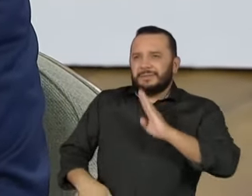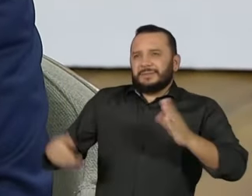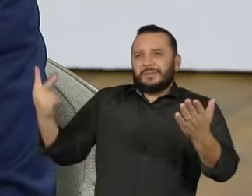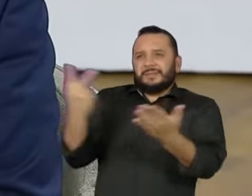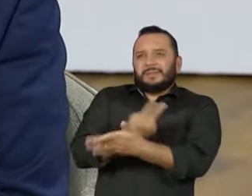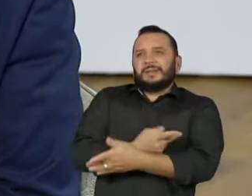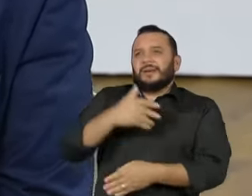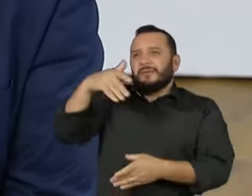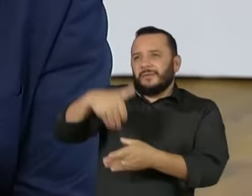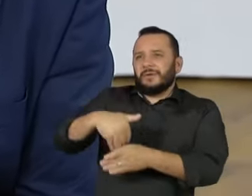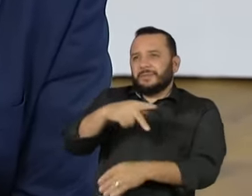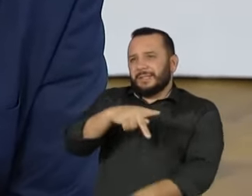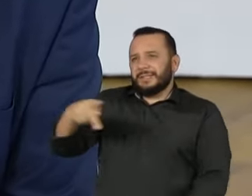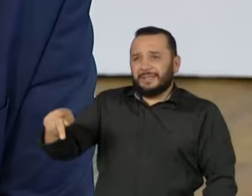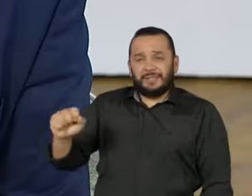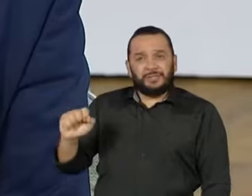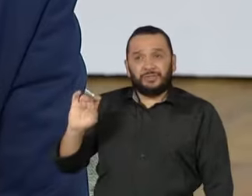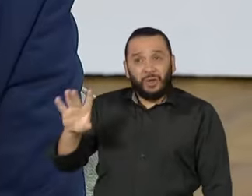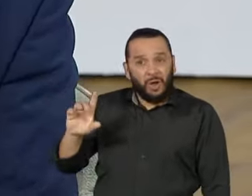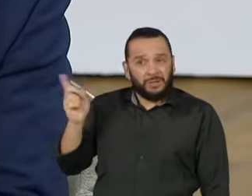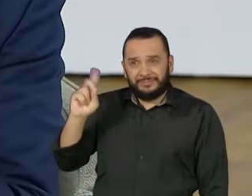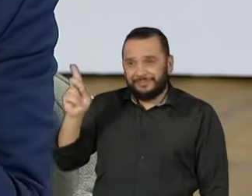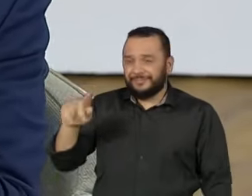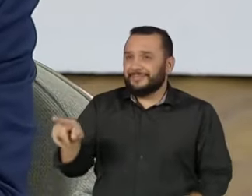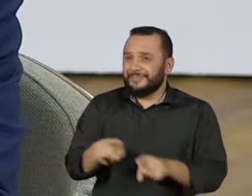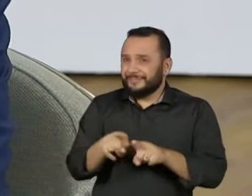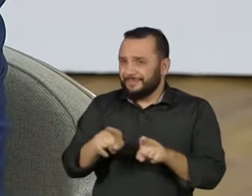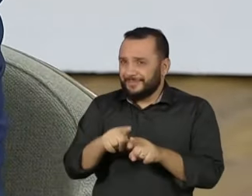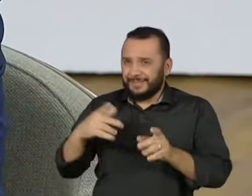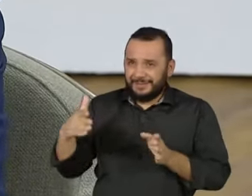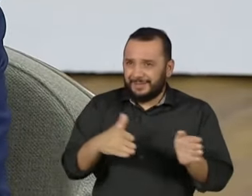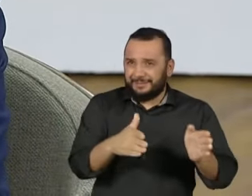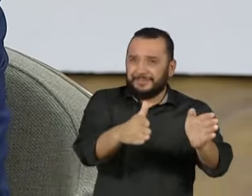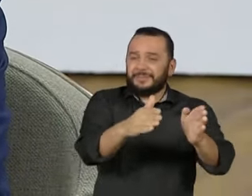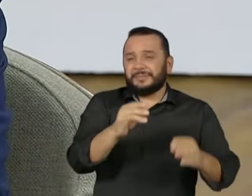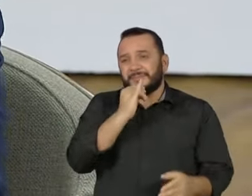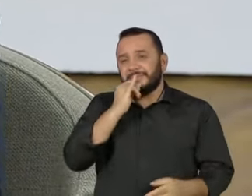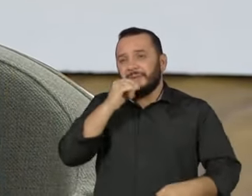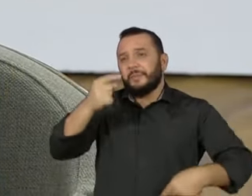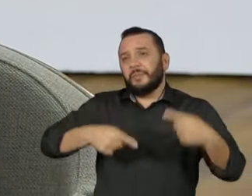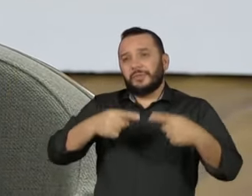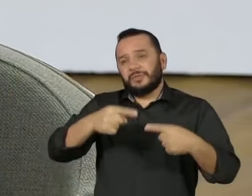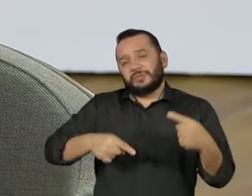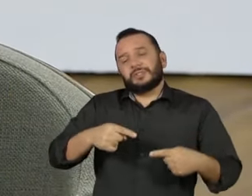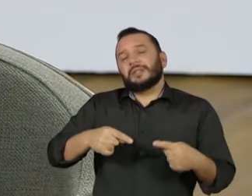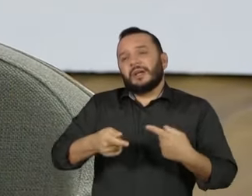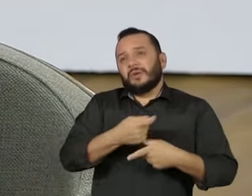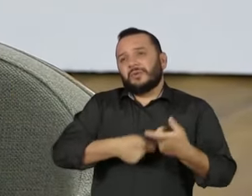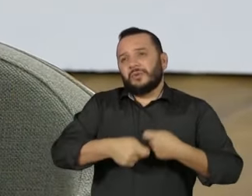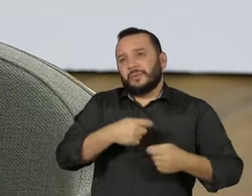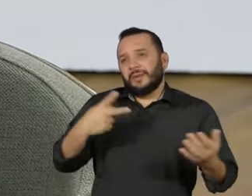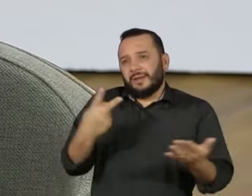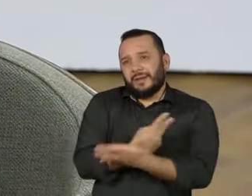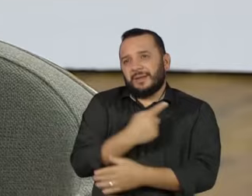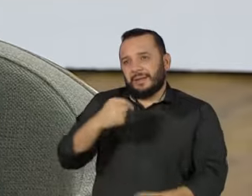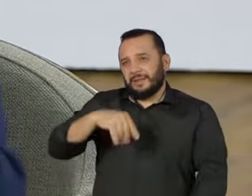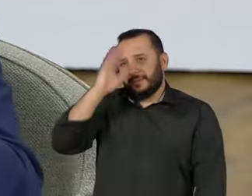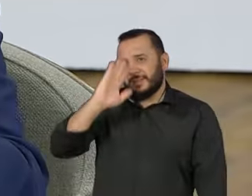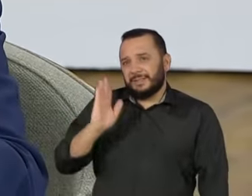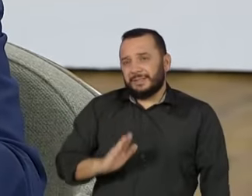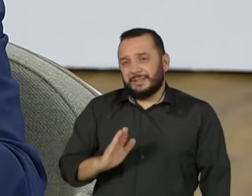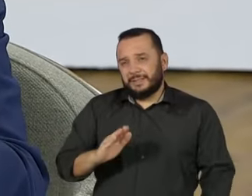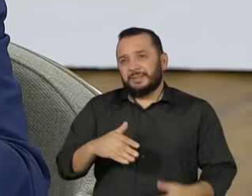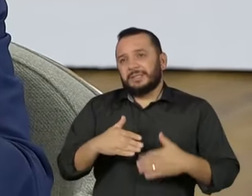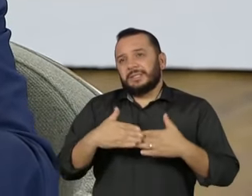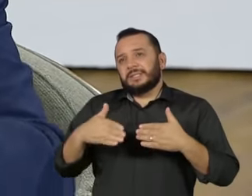né? Na escolha de caminhos, né? Você vê uma política econômica, ela deu errado no Brasil, passa um